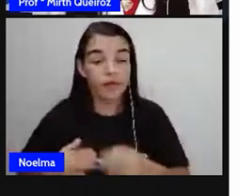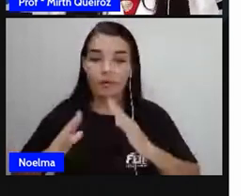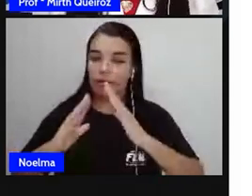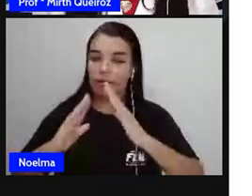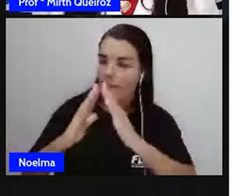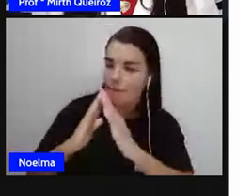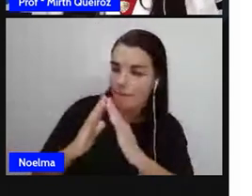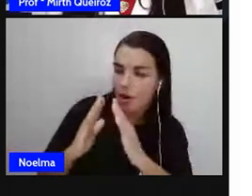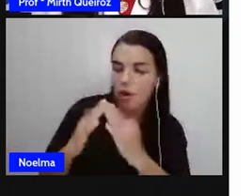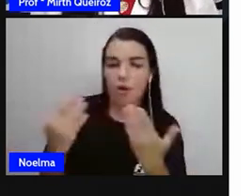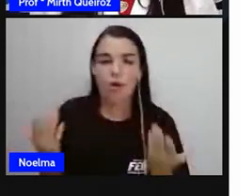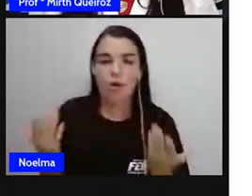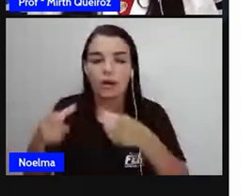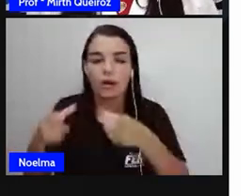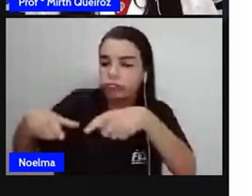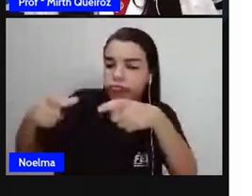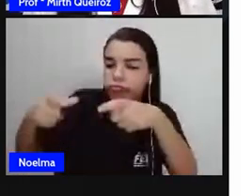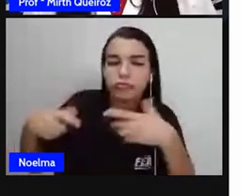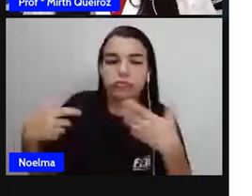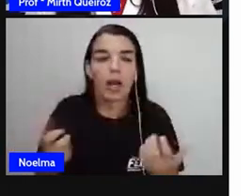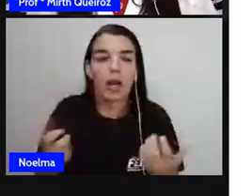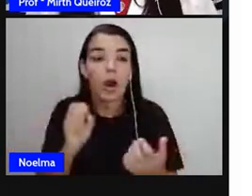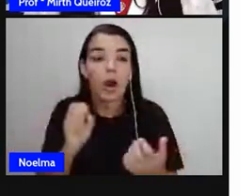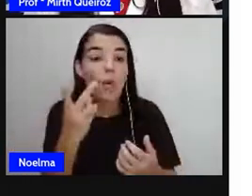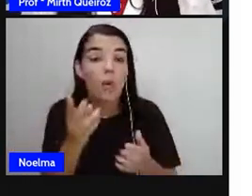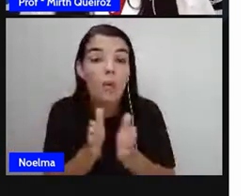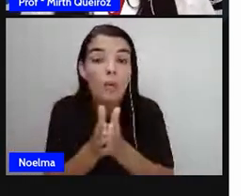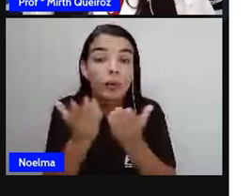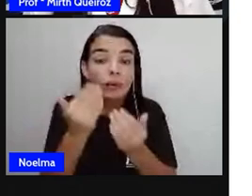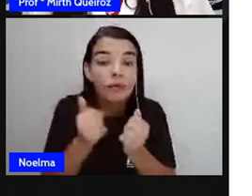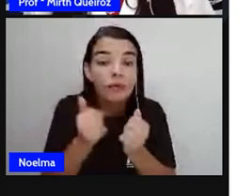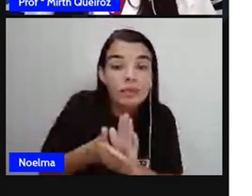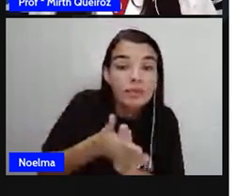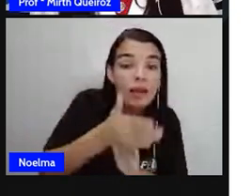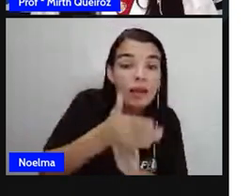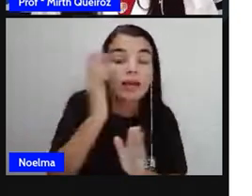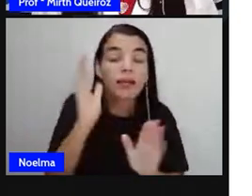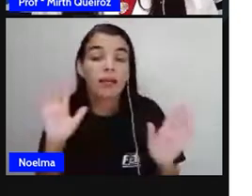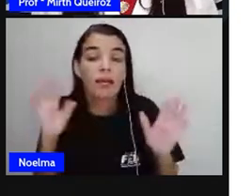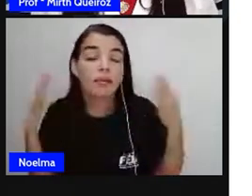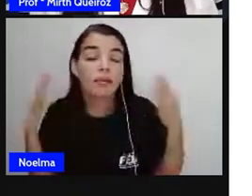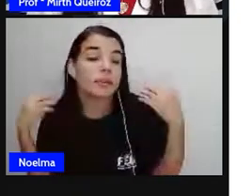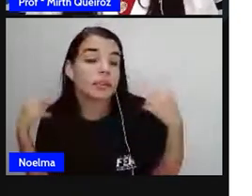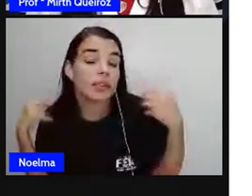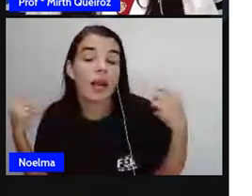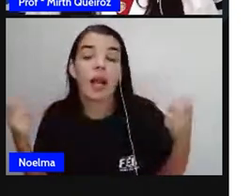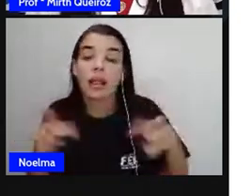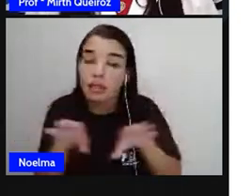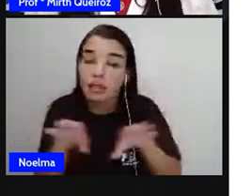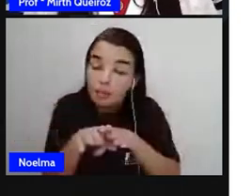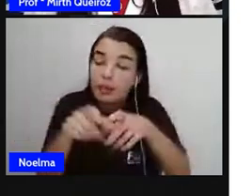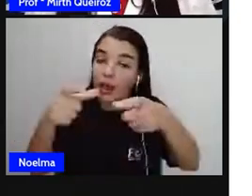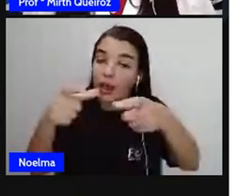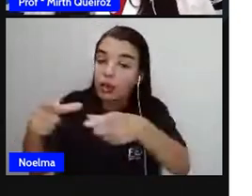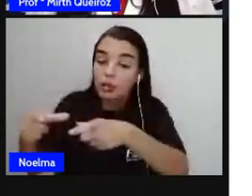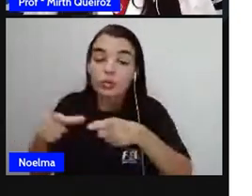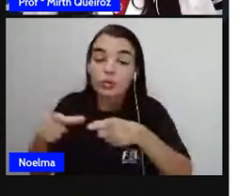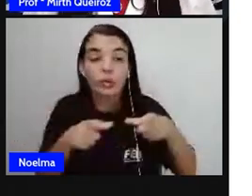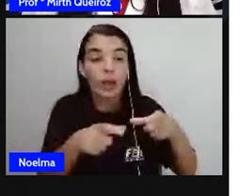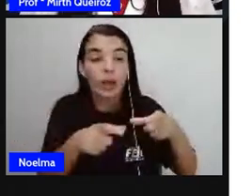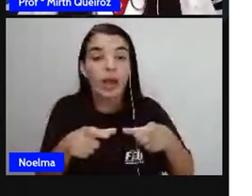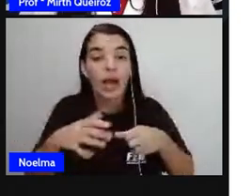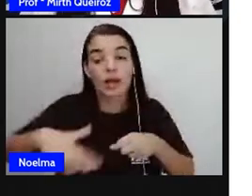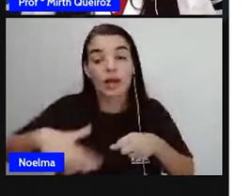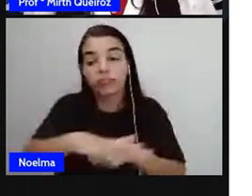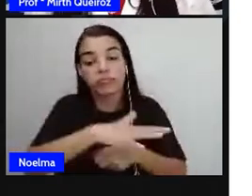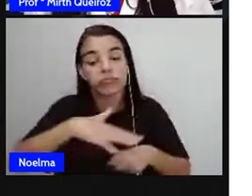é uma localização, né? Ou quando a gente vai sair em determinado local, a gente também está se falando de localização, onde